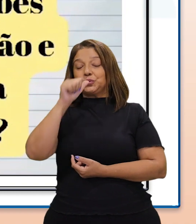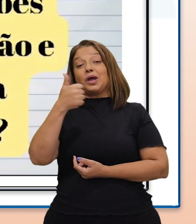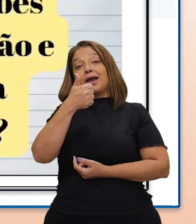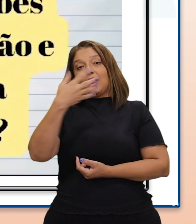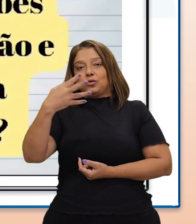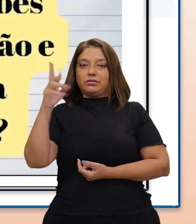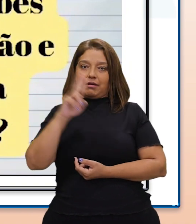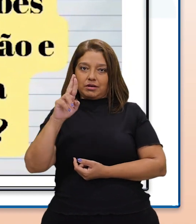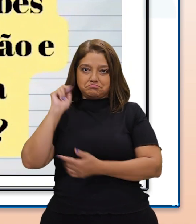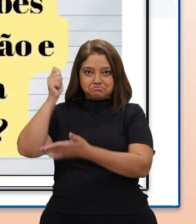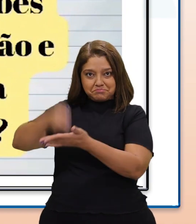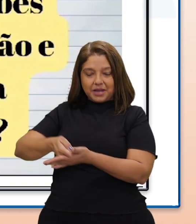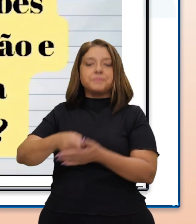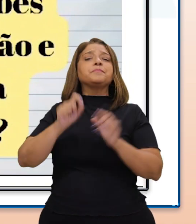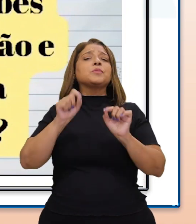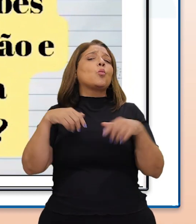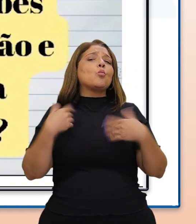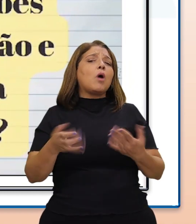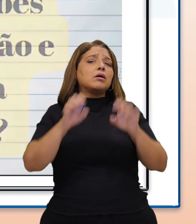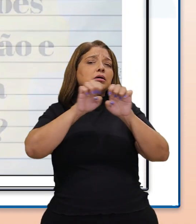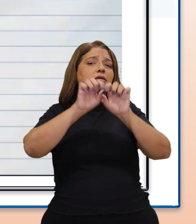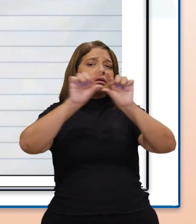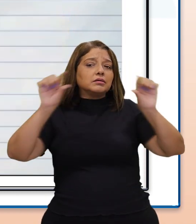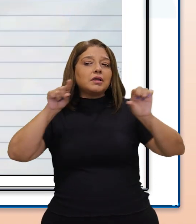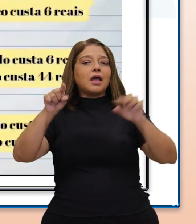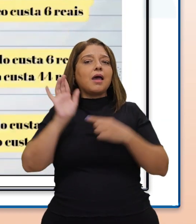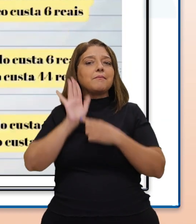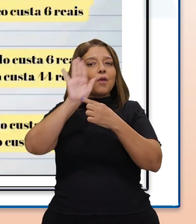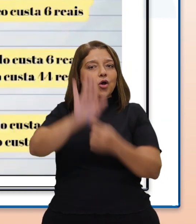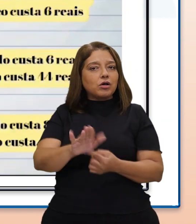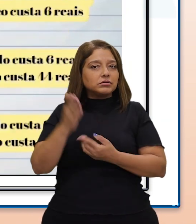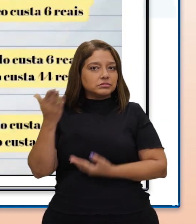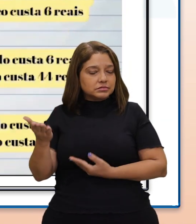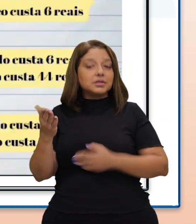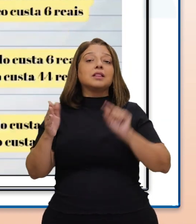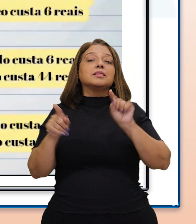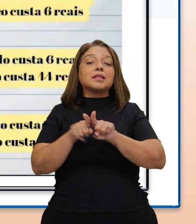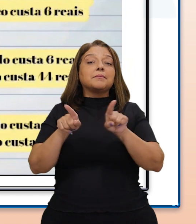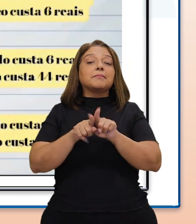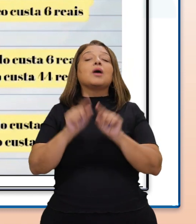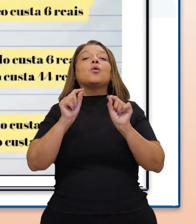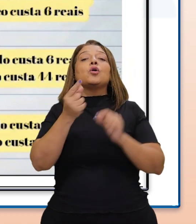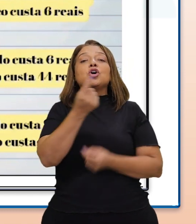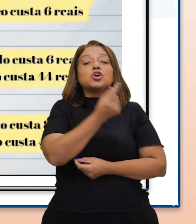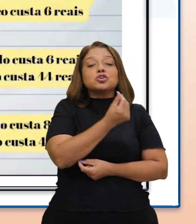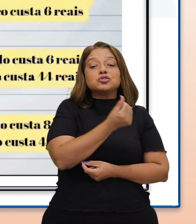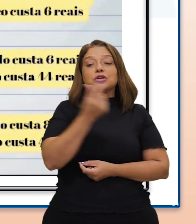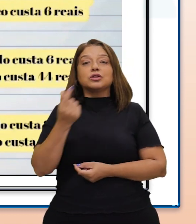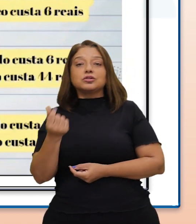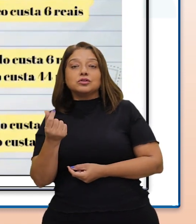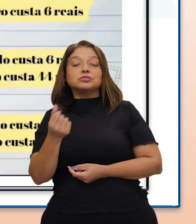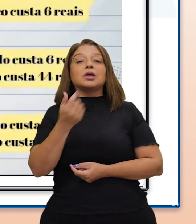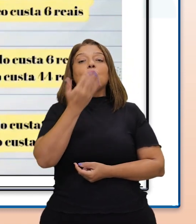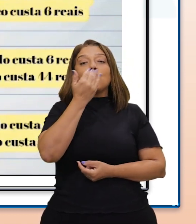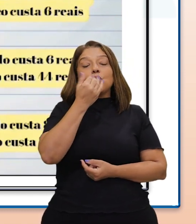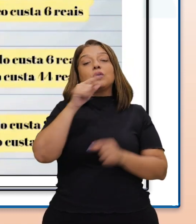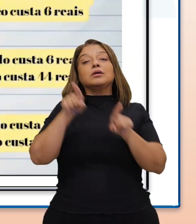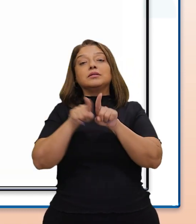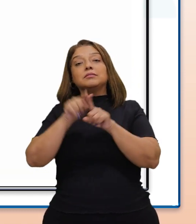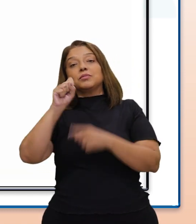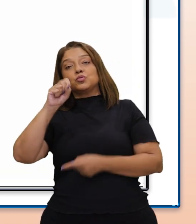reais. Qual o sistema de equações que representa essa situação? E qual o valor de cada salgado e cada suco?